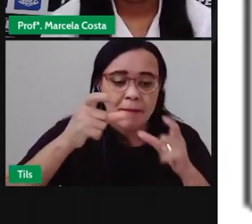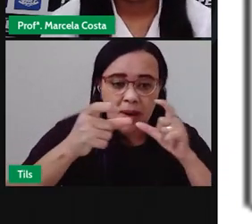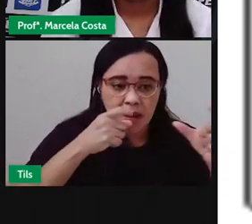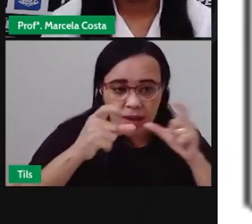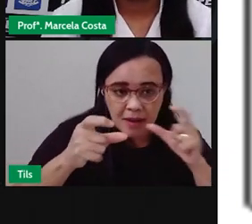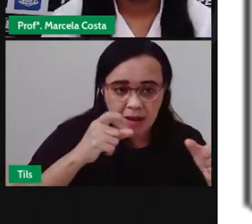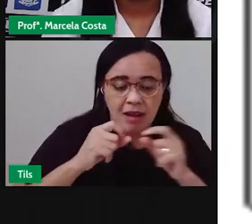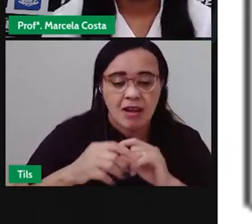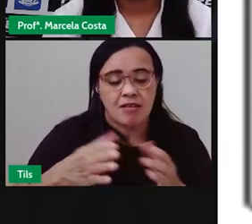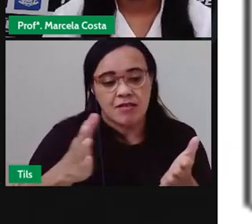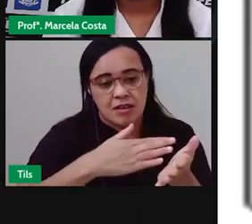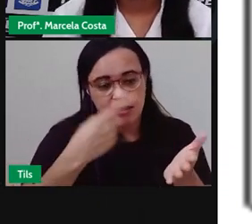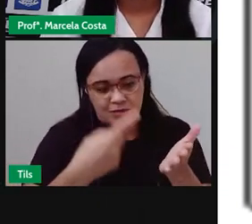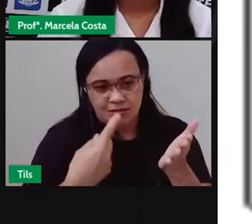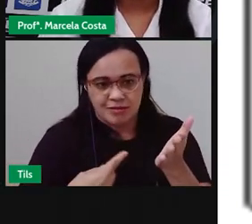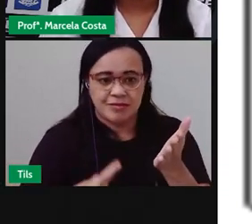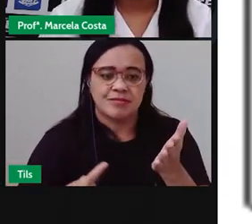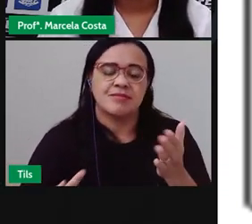aí no caderno de vocês